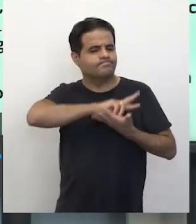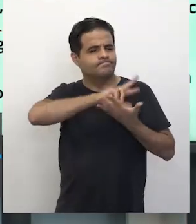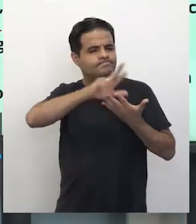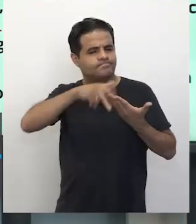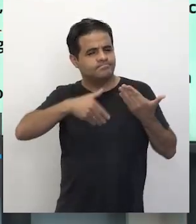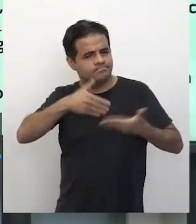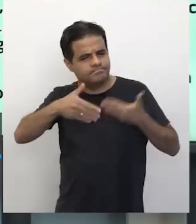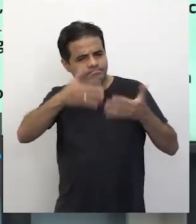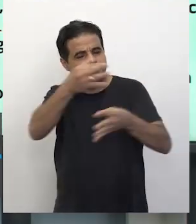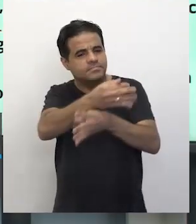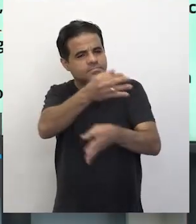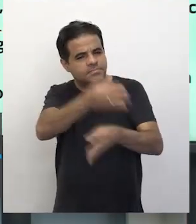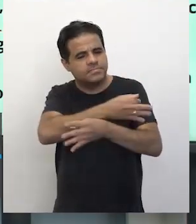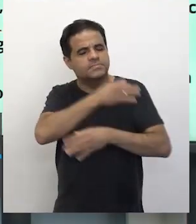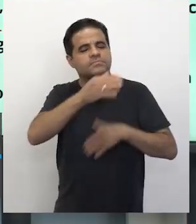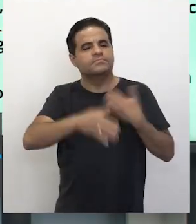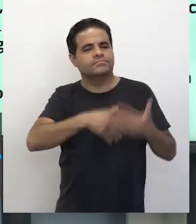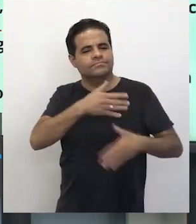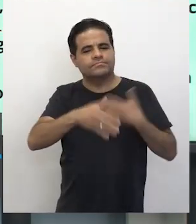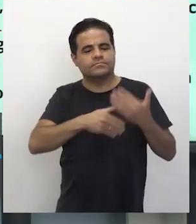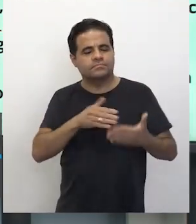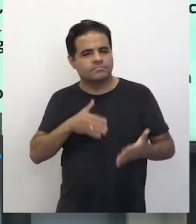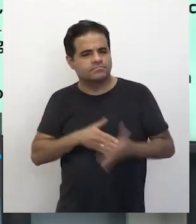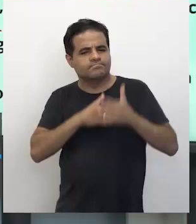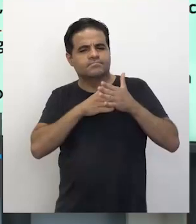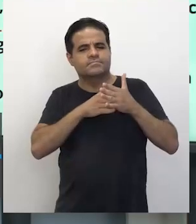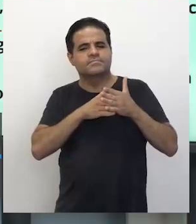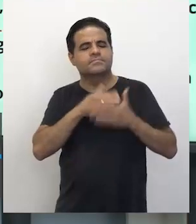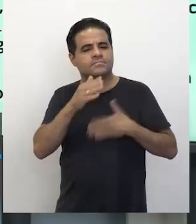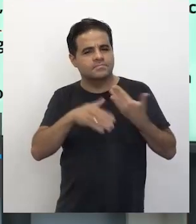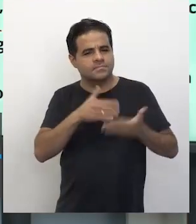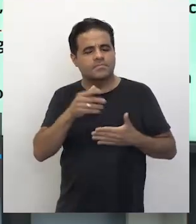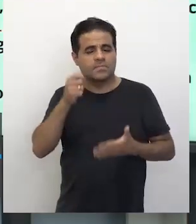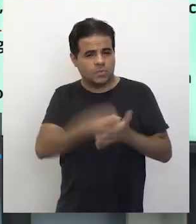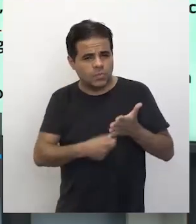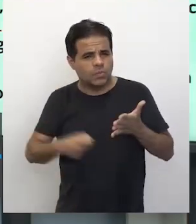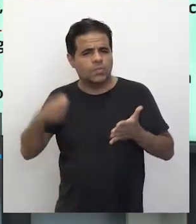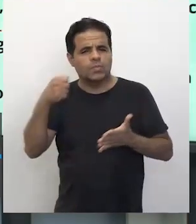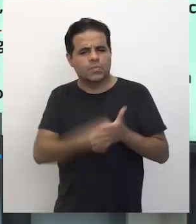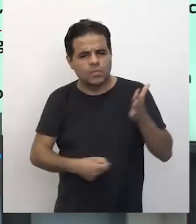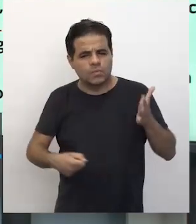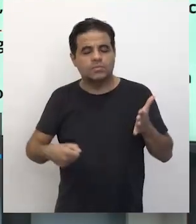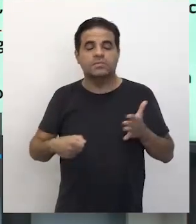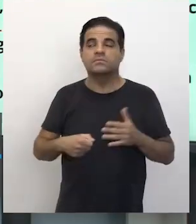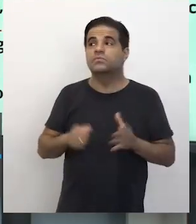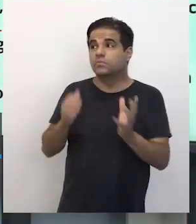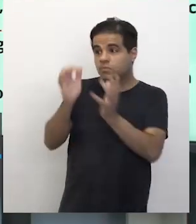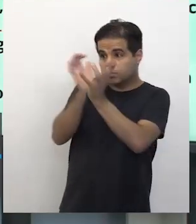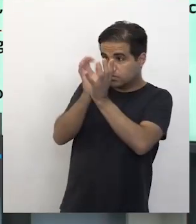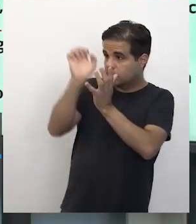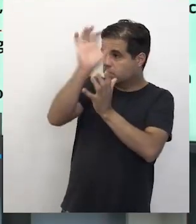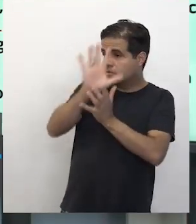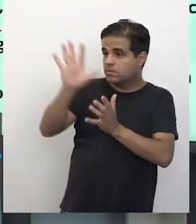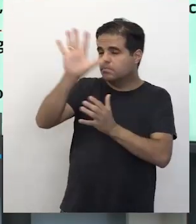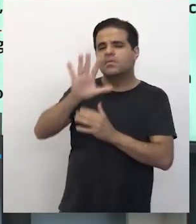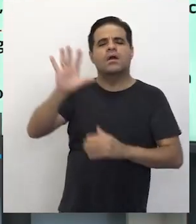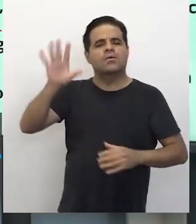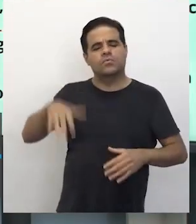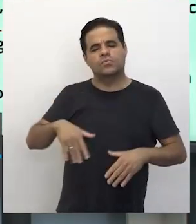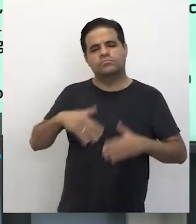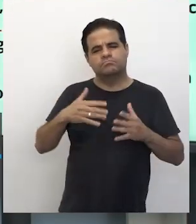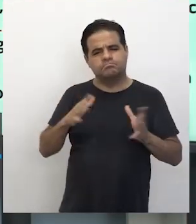resistir, né? Através da sua sobrevivência e das suas lutas também. E os europeus, de maneira assim, mais